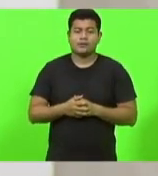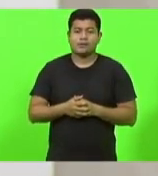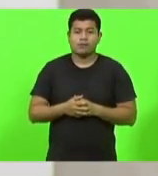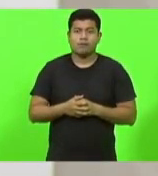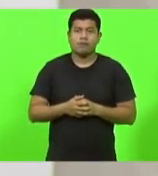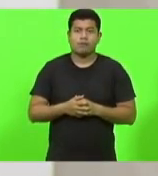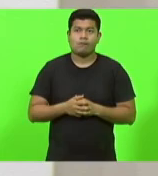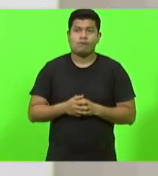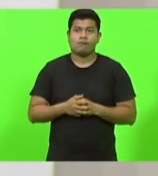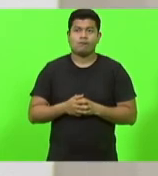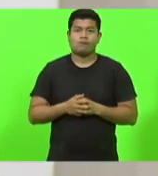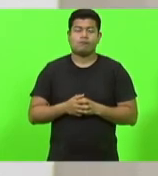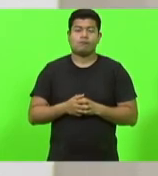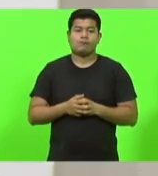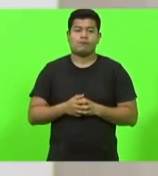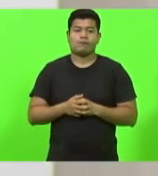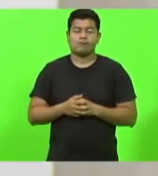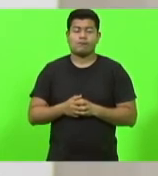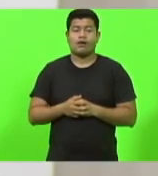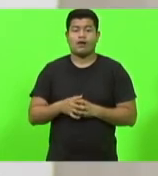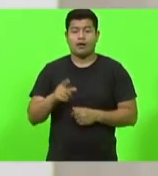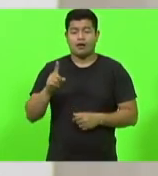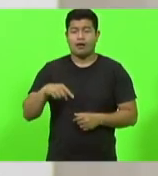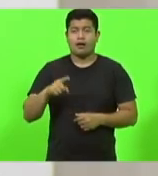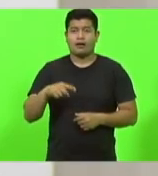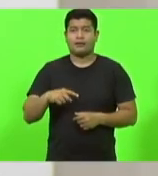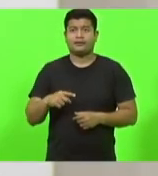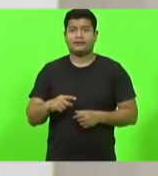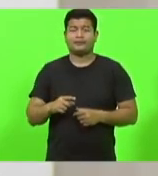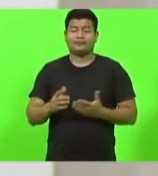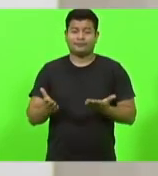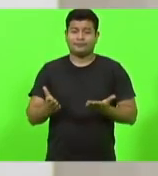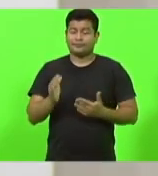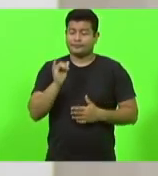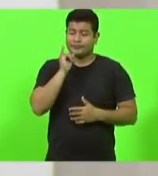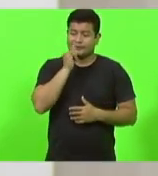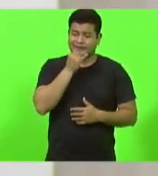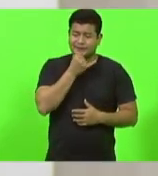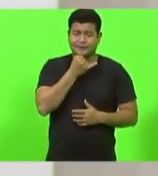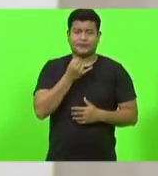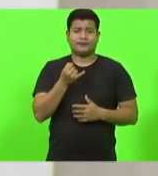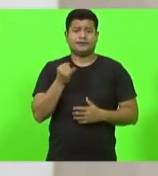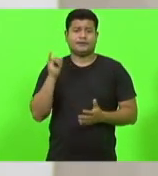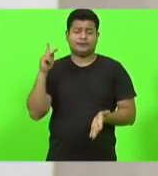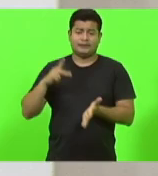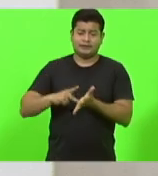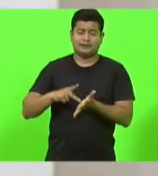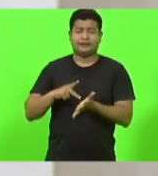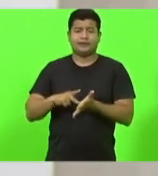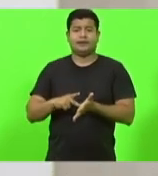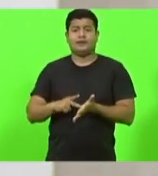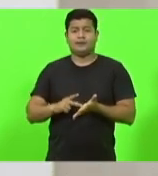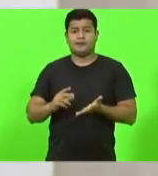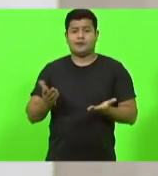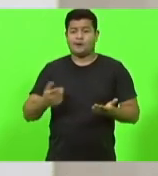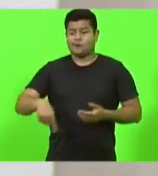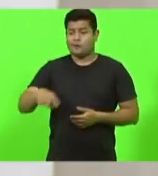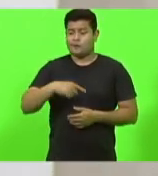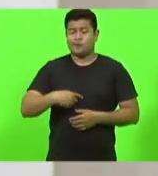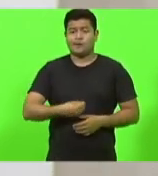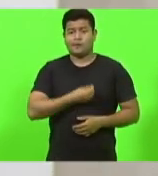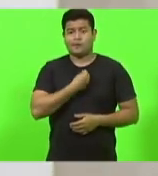Esta é a dura e triste realidade que nós estamos vivendo.